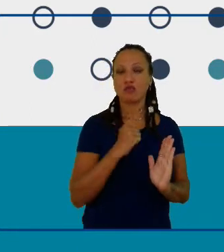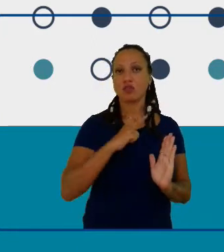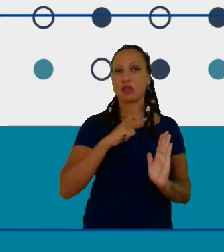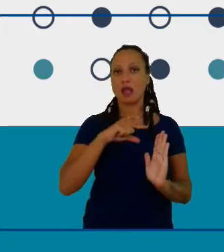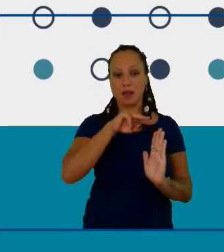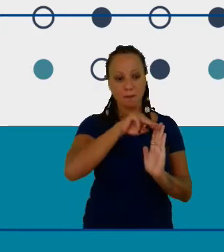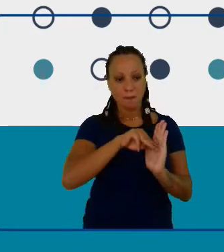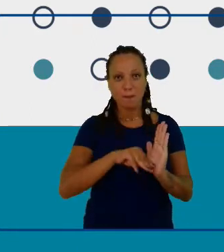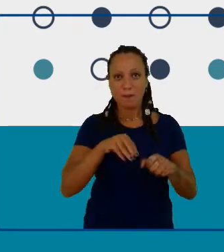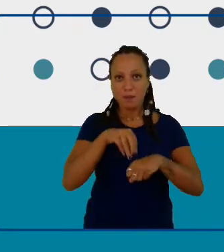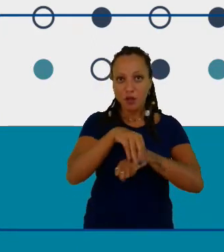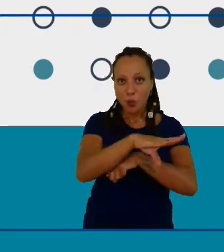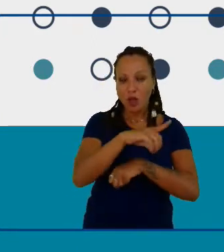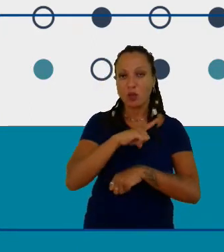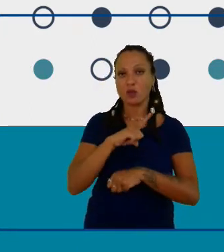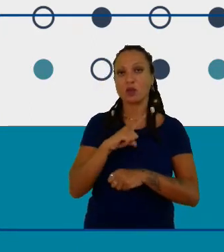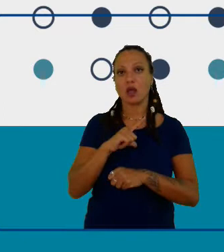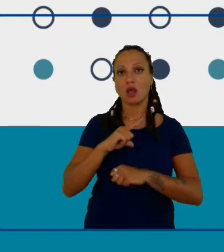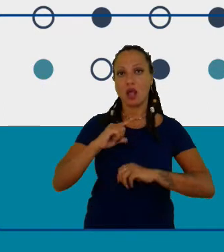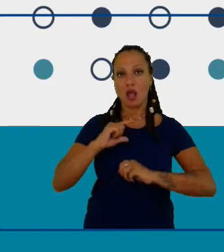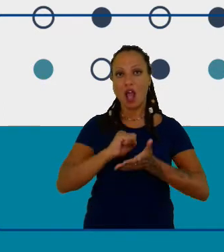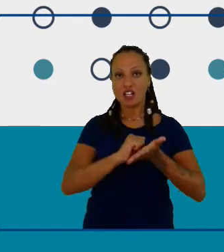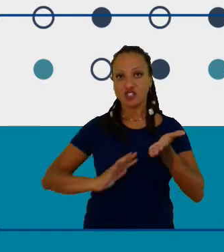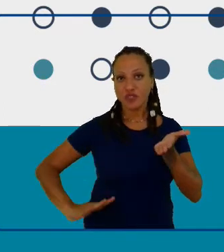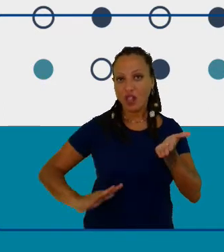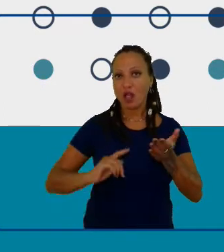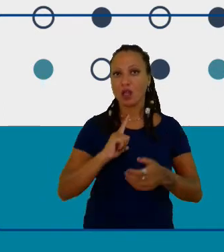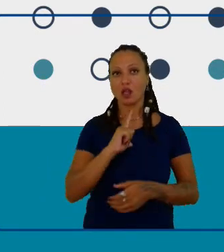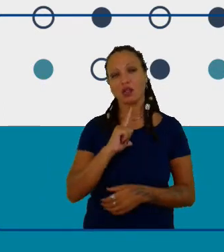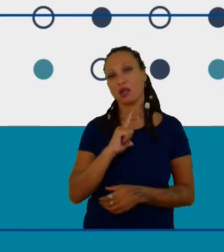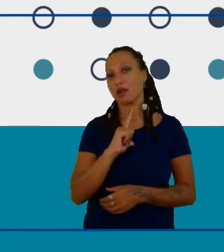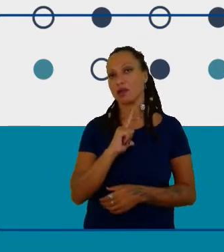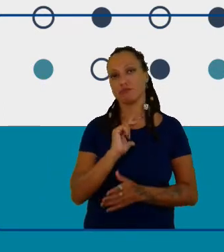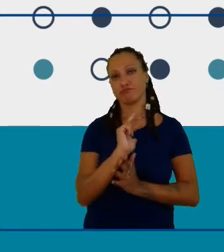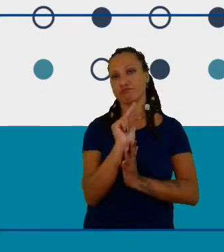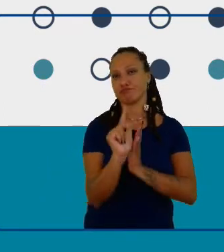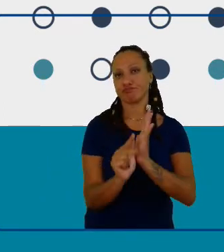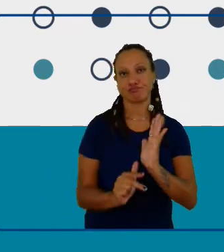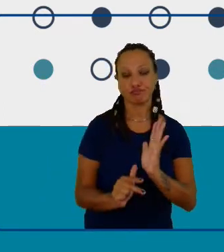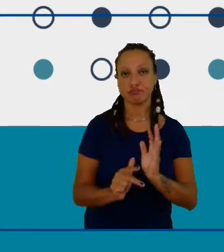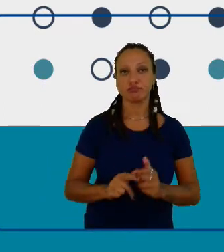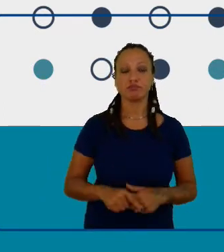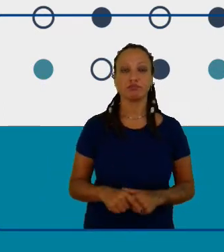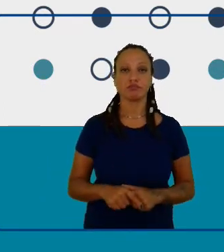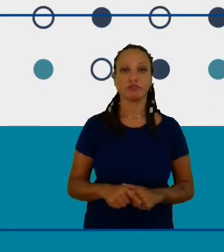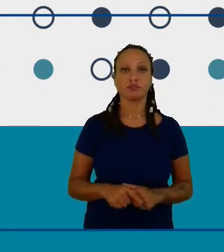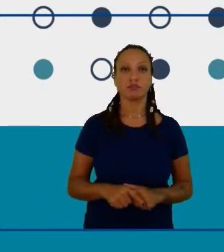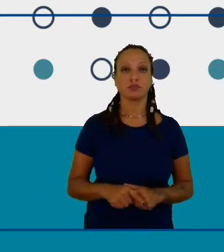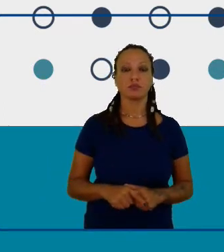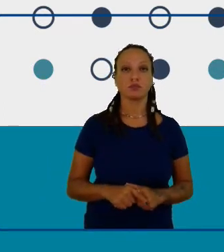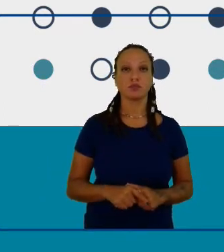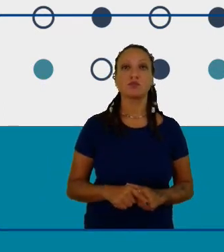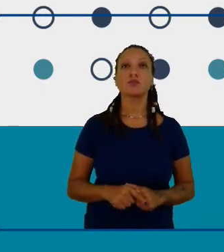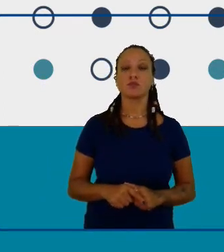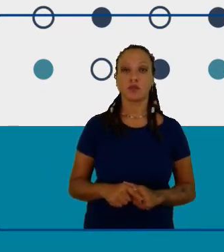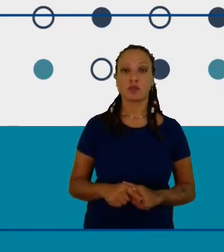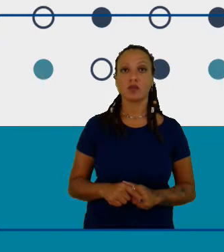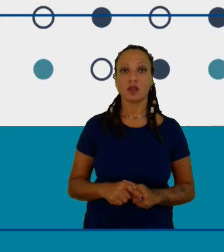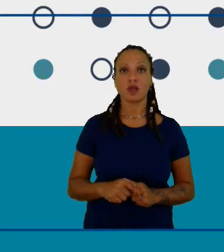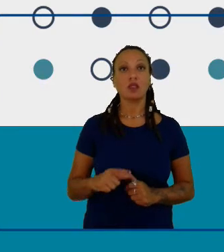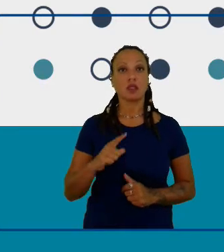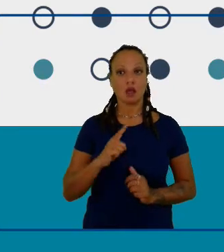atividades tem um sobre dos próprios estudantes